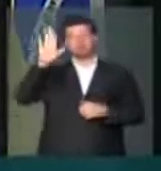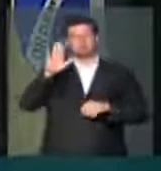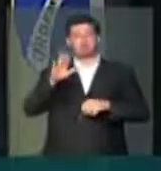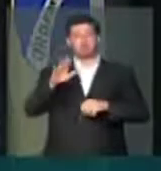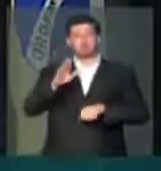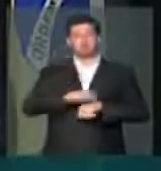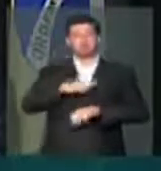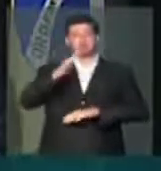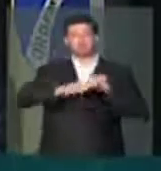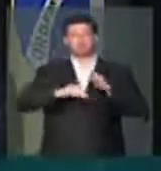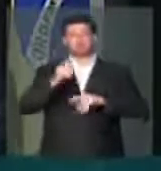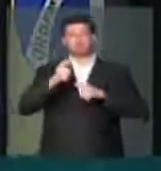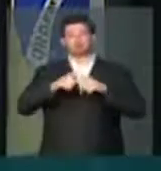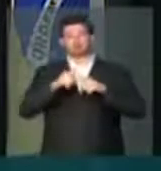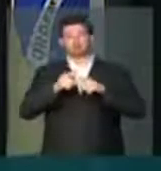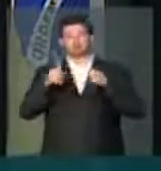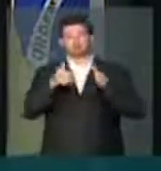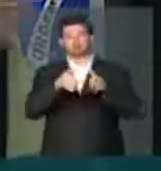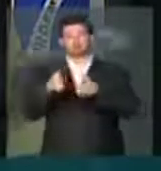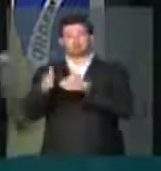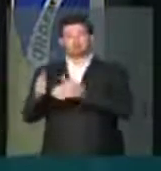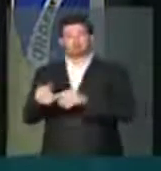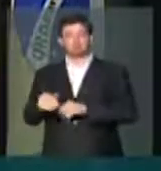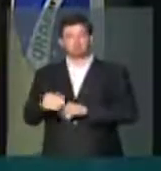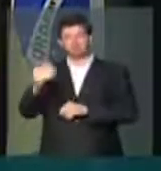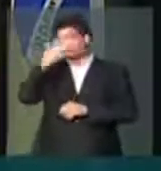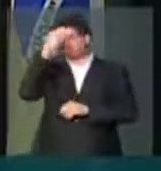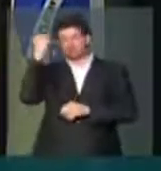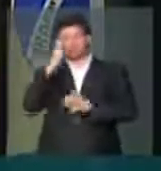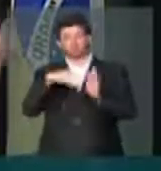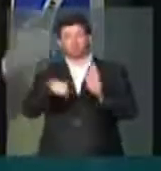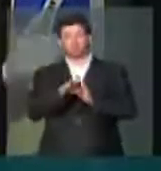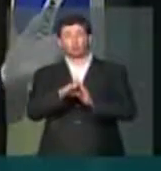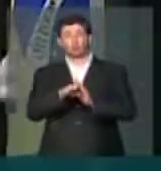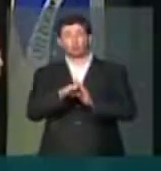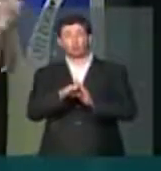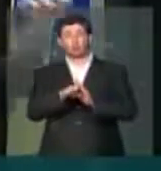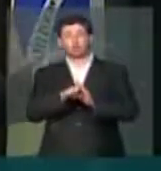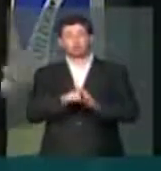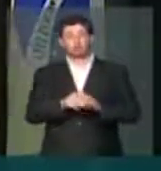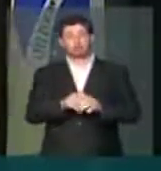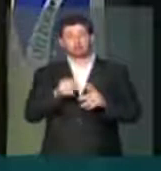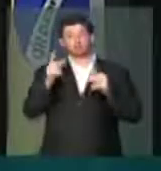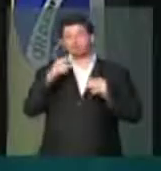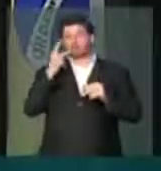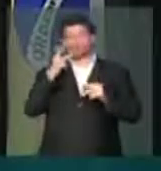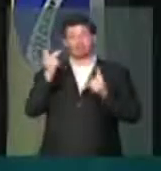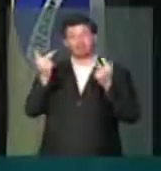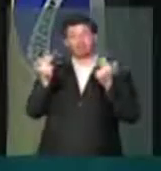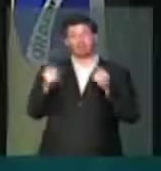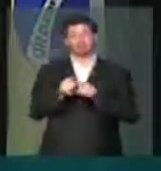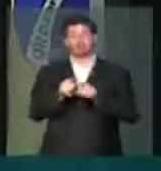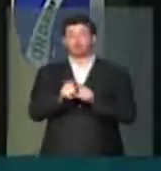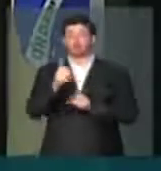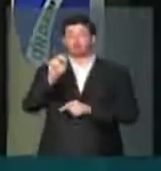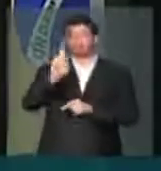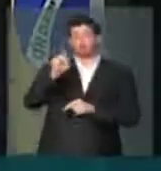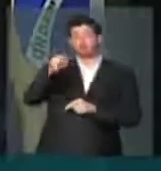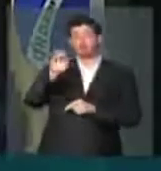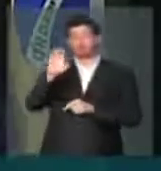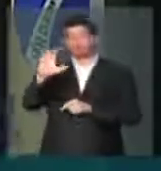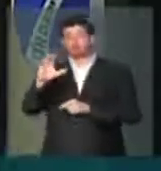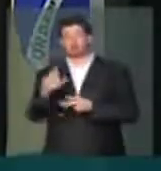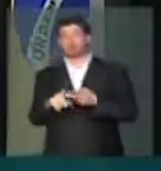Especialidades? Ela esqueceu por completo. Esqueceu, como falava da mesma forma no Pronatec,